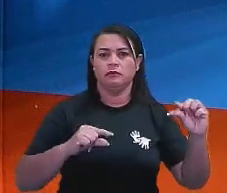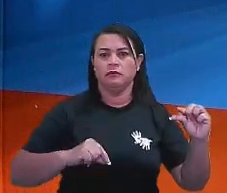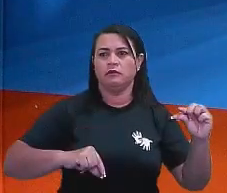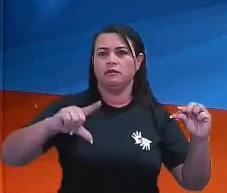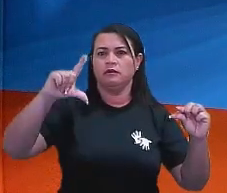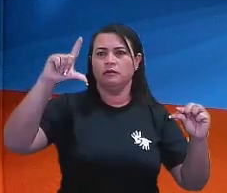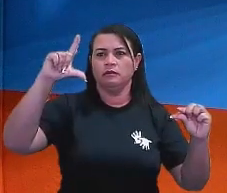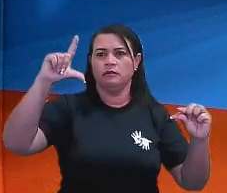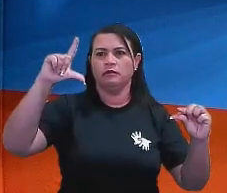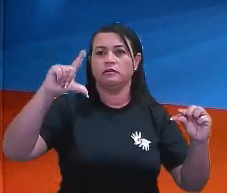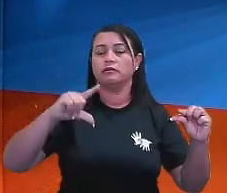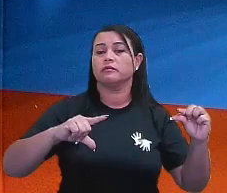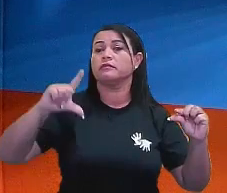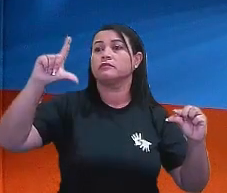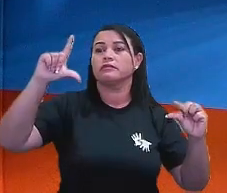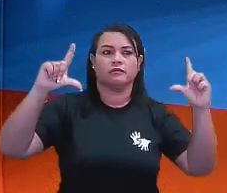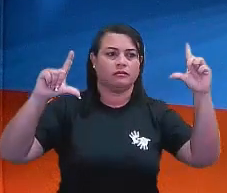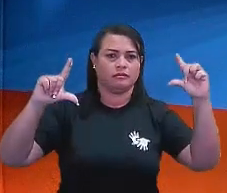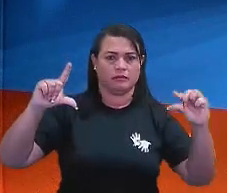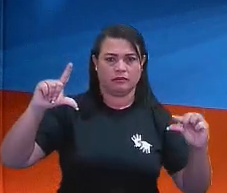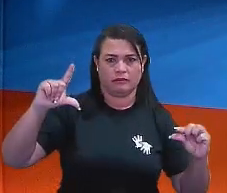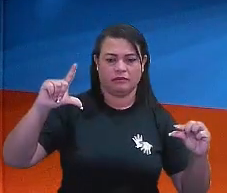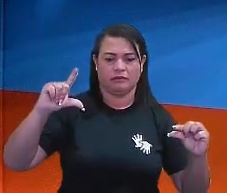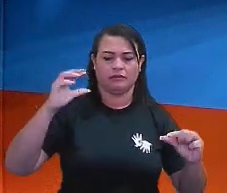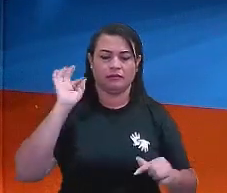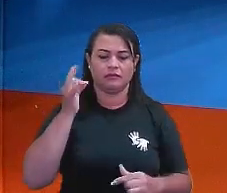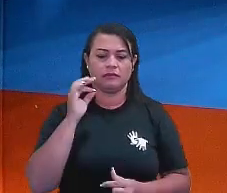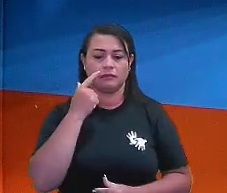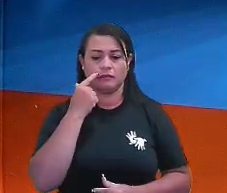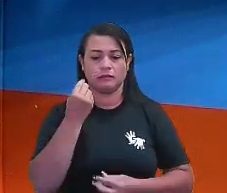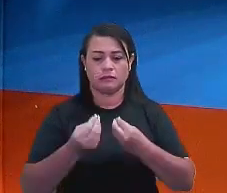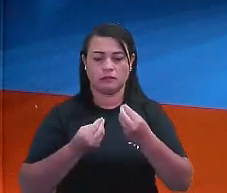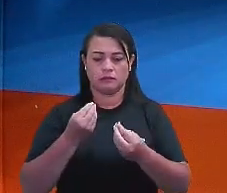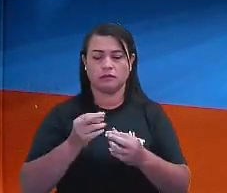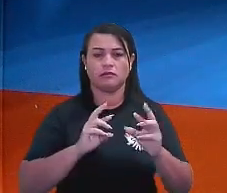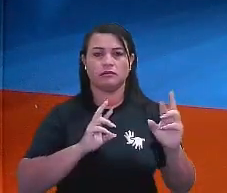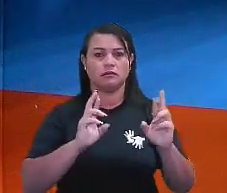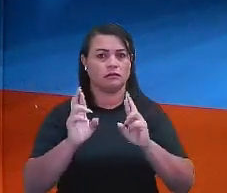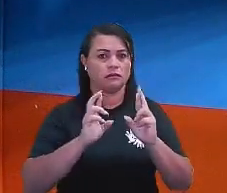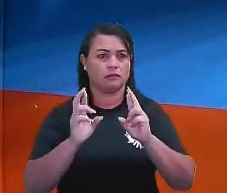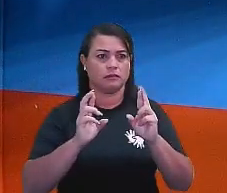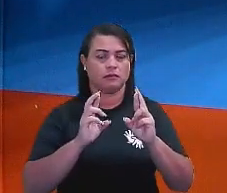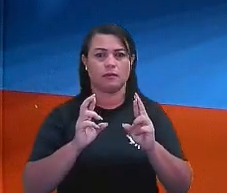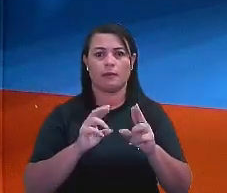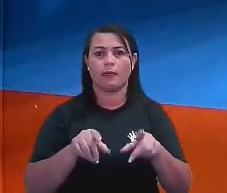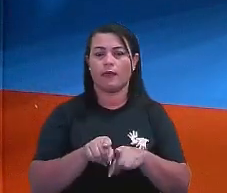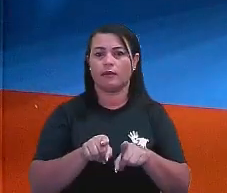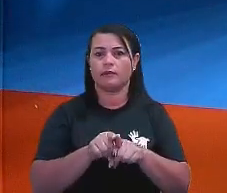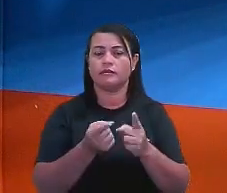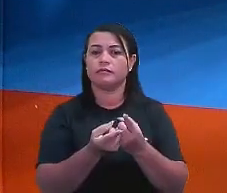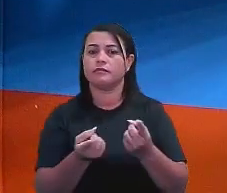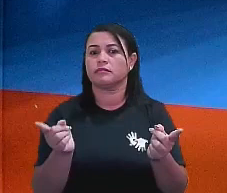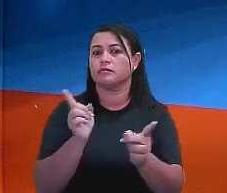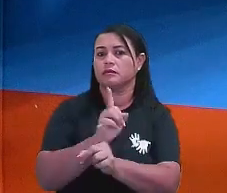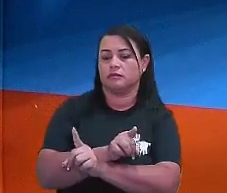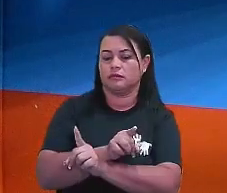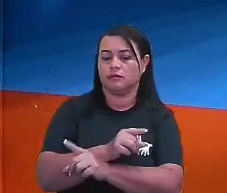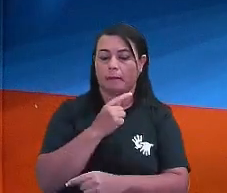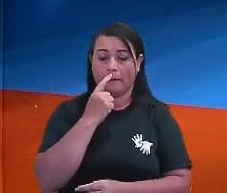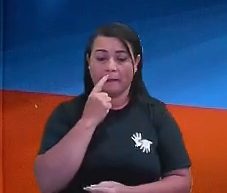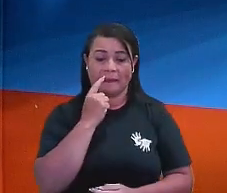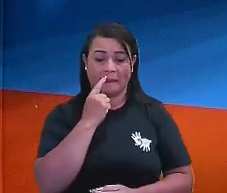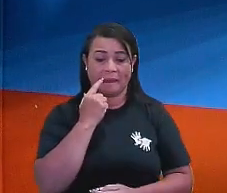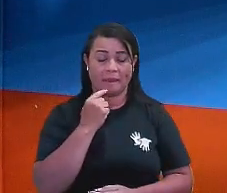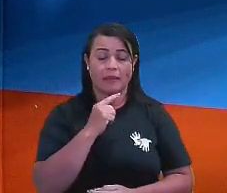outra vai aumentar. Se uma aumentar, a outra vai diminuir. Então, vai nessa relação aqui de grandeza inversamente proporcional.